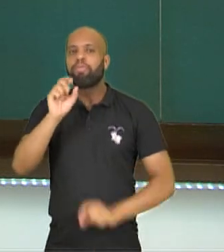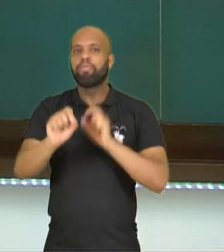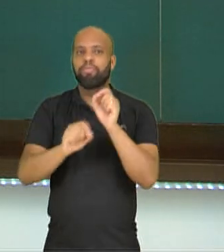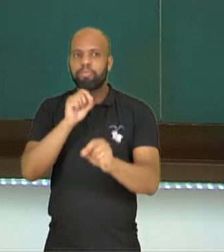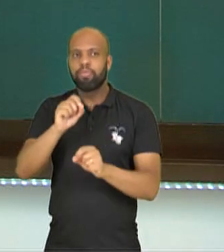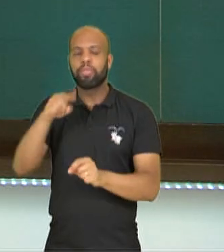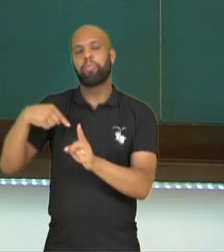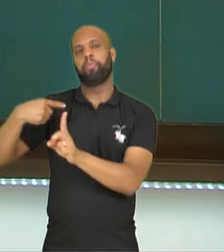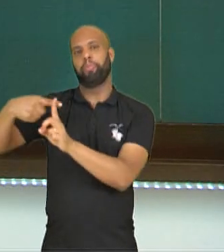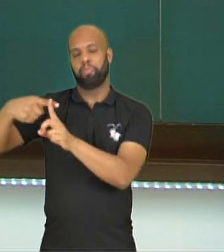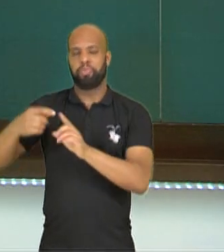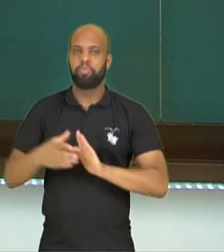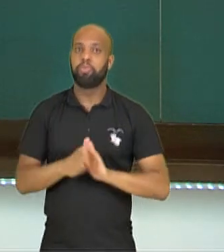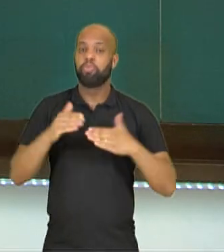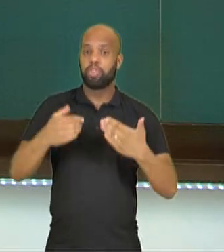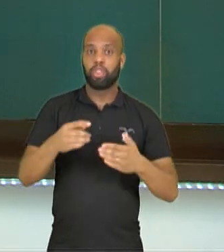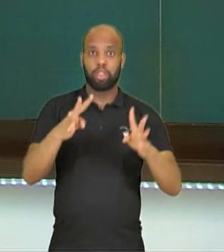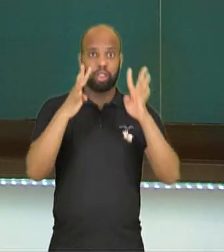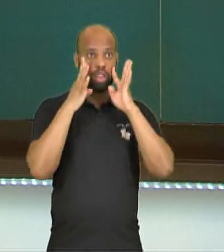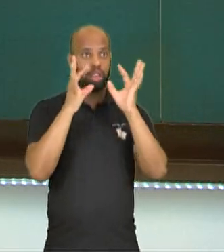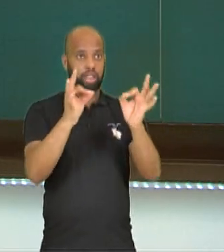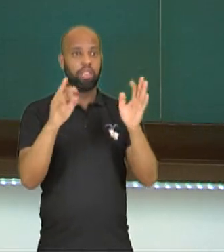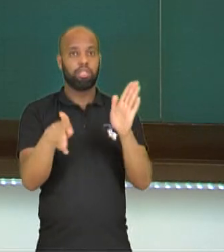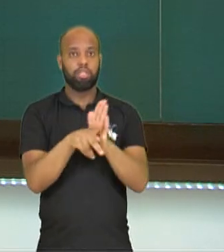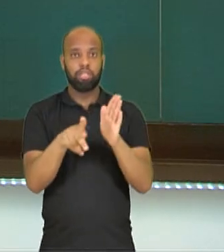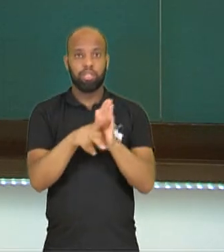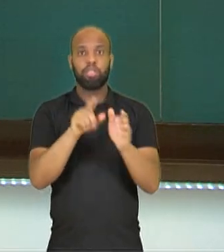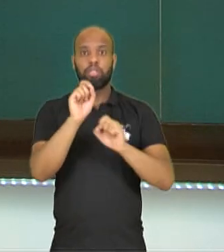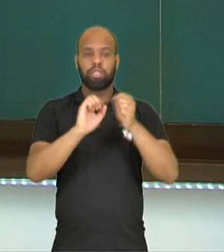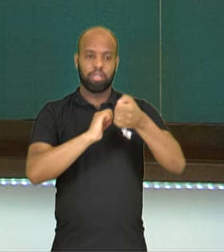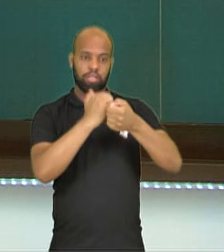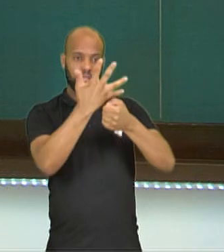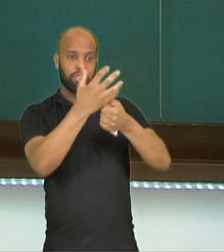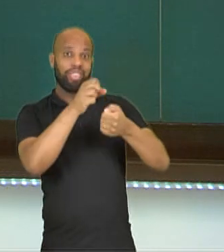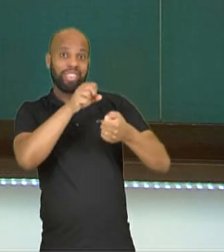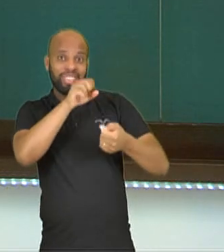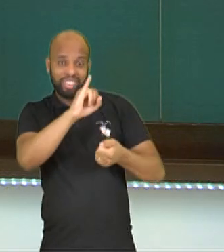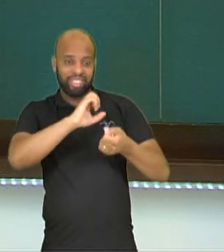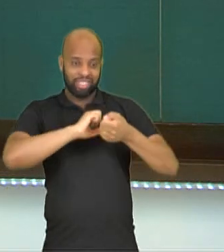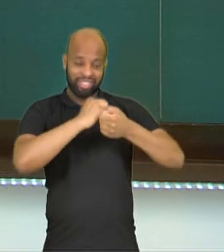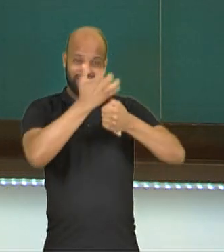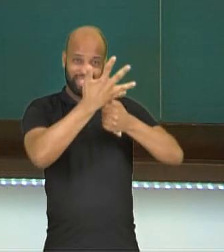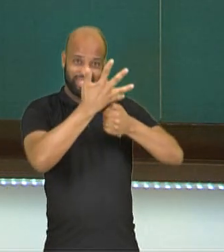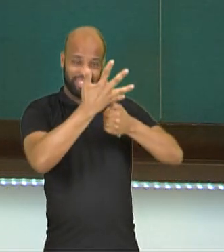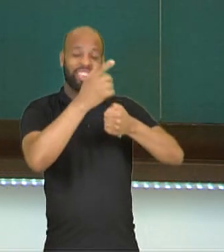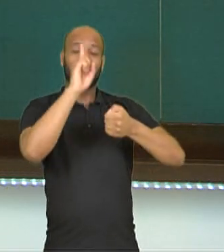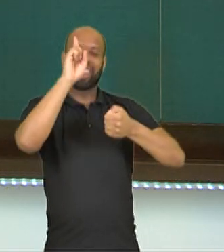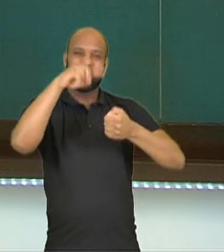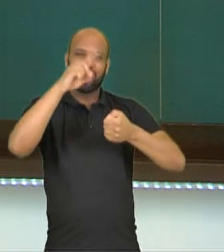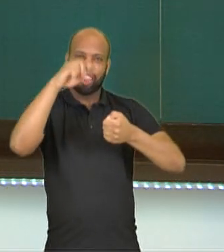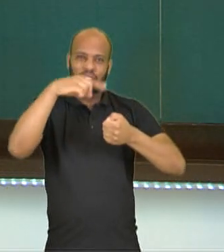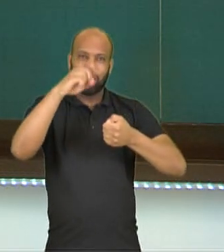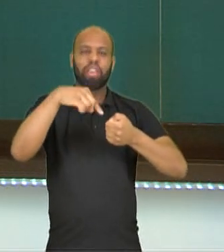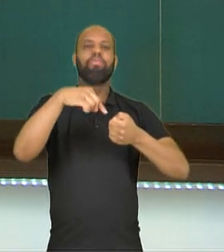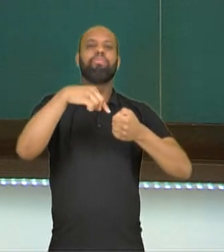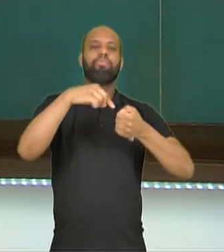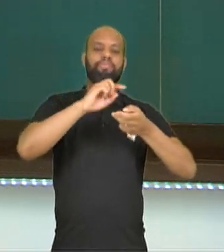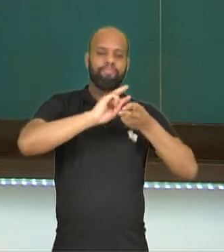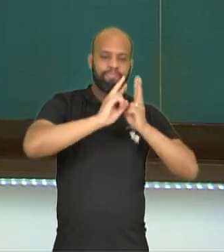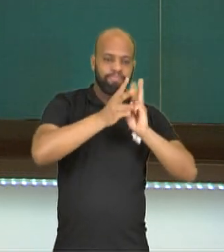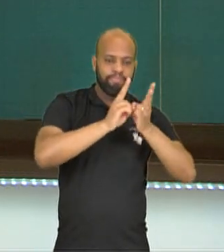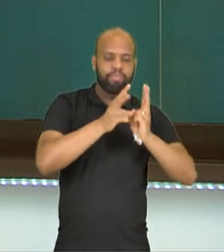expoente que vai determinar, ok? Expoente e par dá sempre mais. Expoente e ímpar, só se a base também for